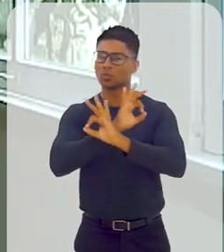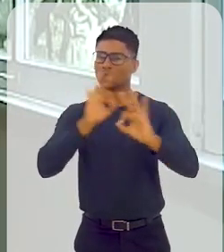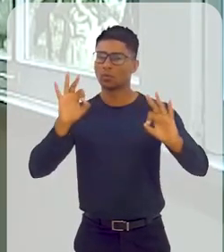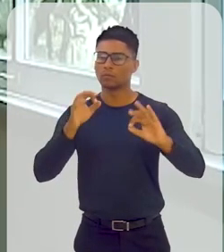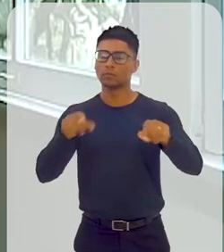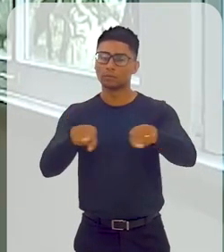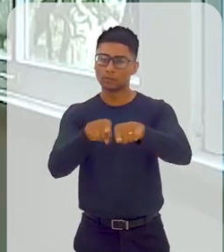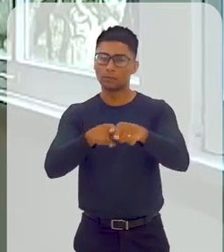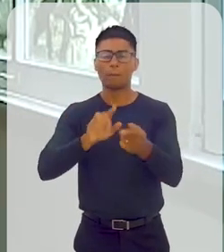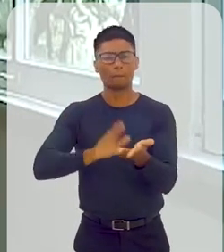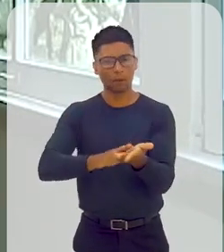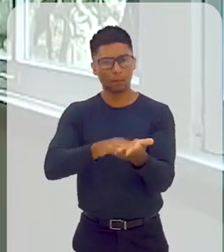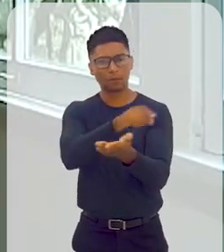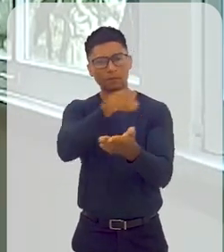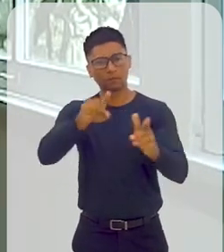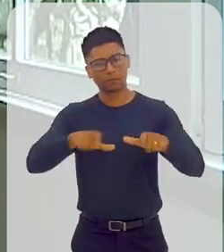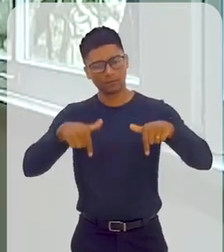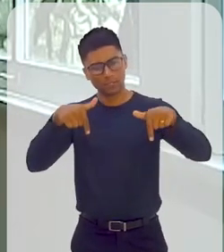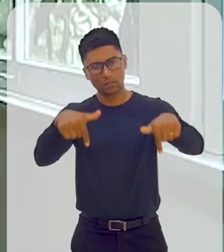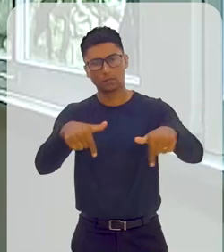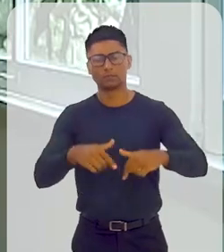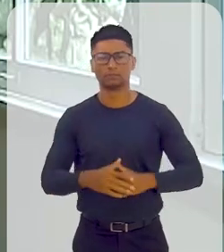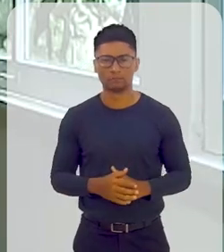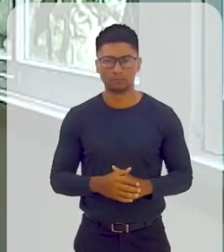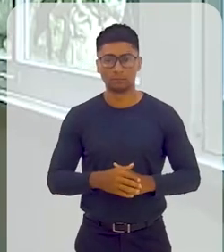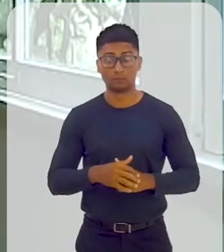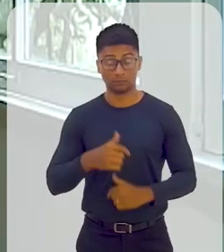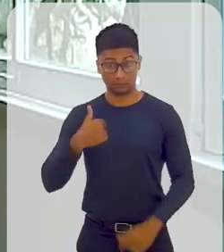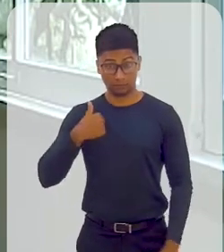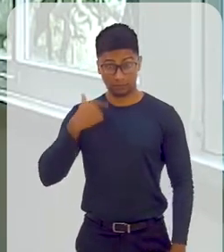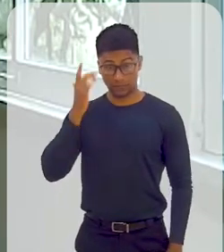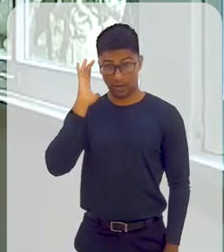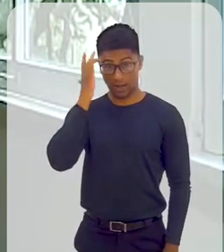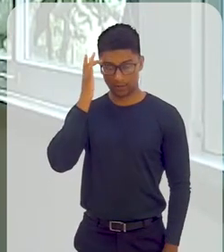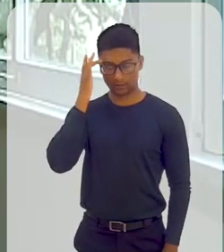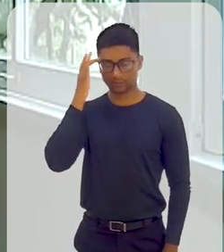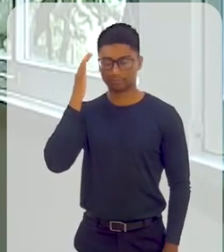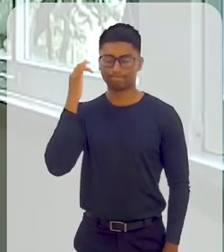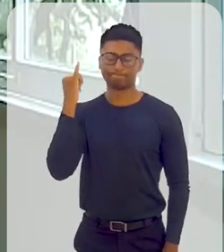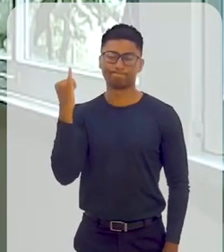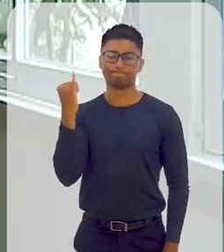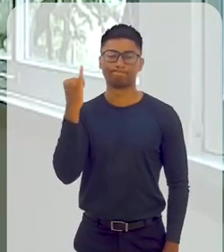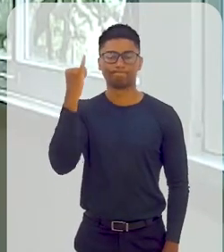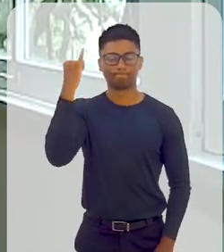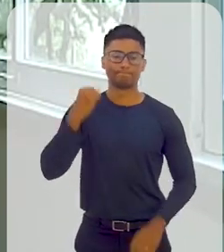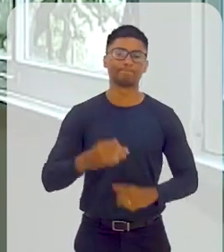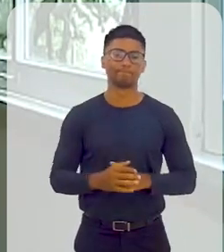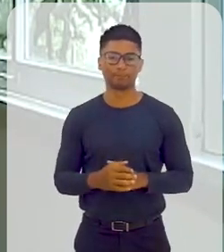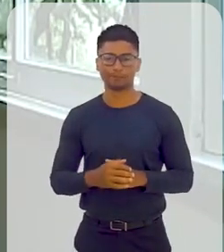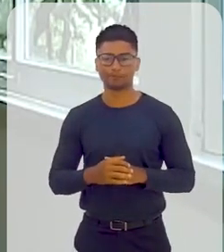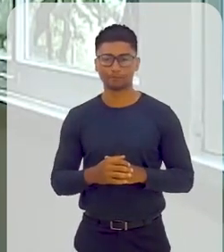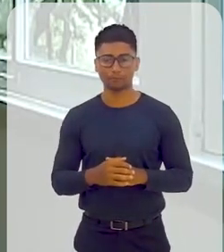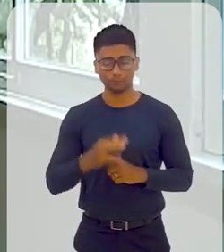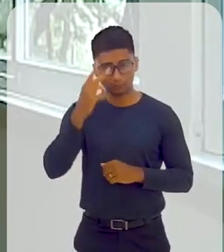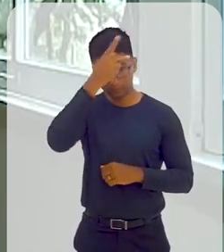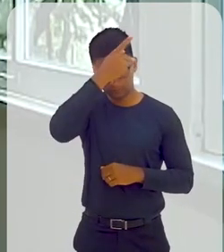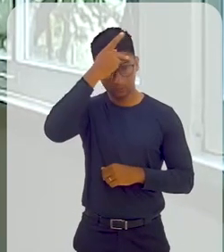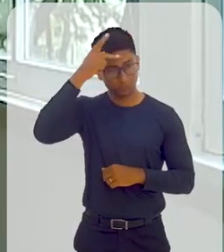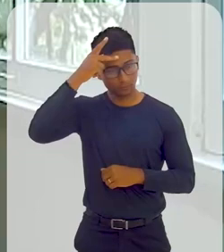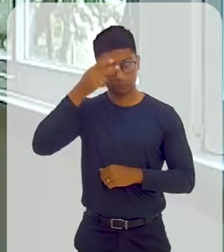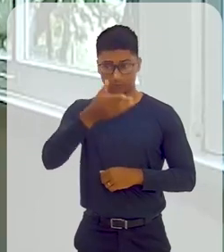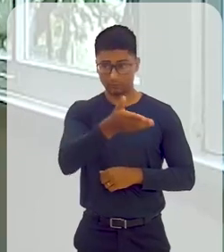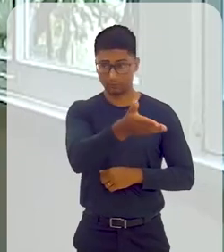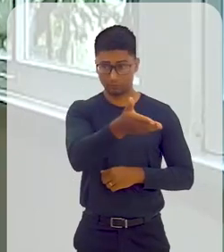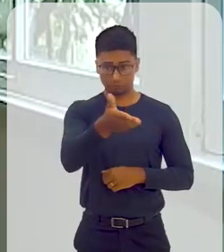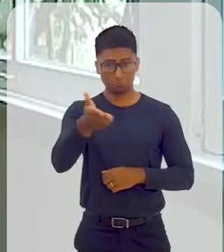e parabenizar essa iniciativa de vocês, que eu acho fundamental que as pessoas que